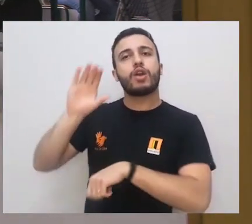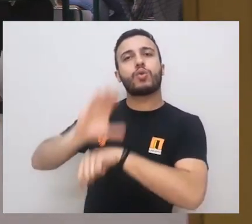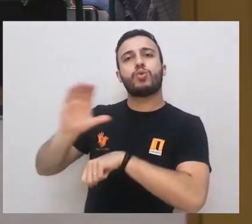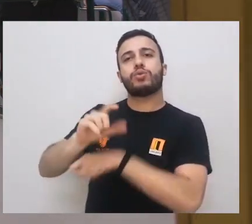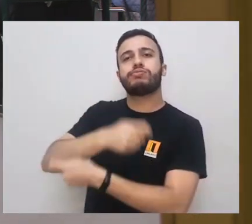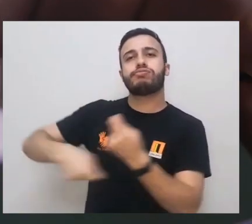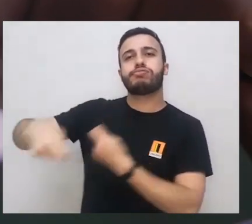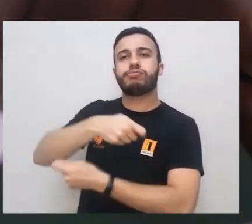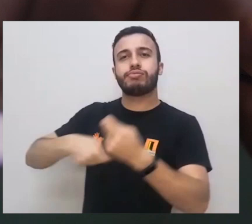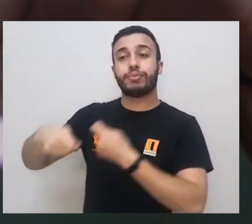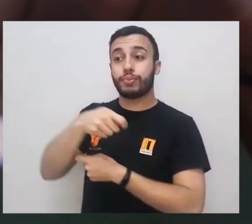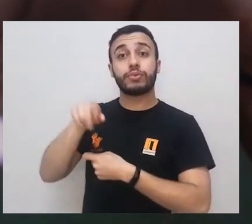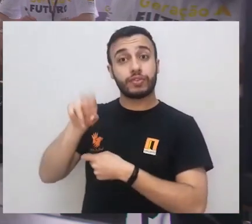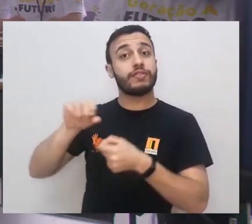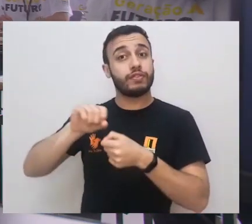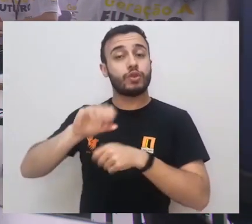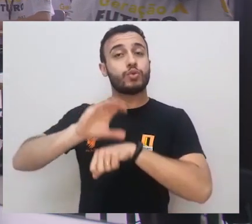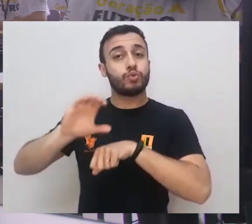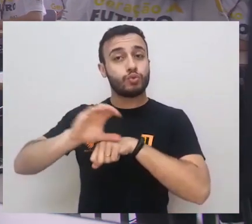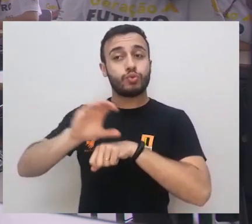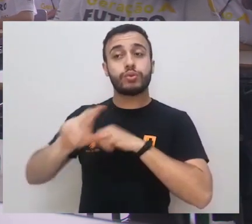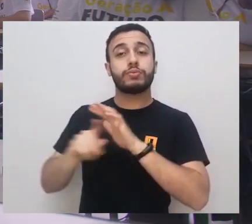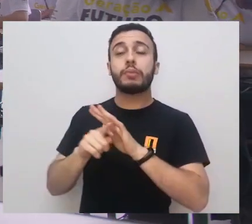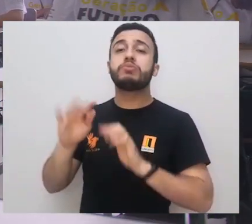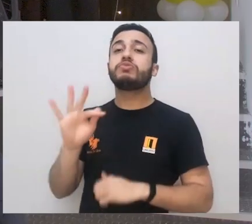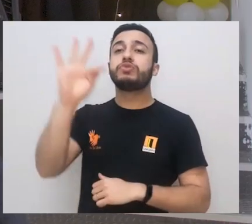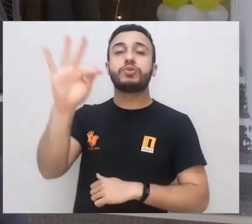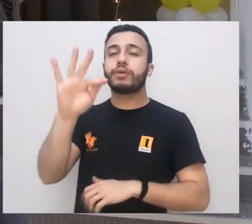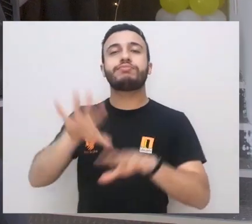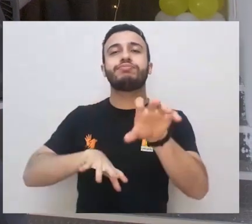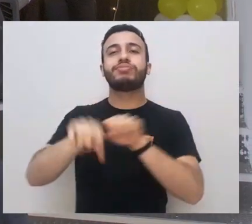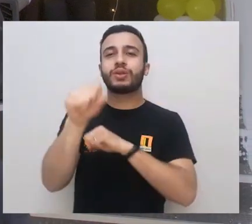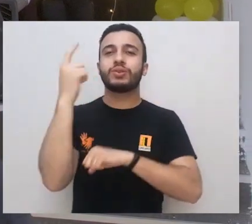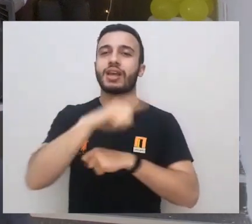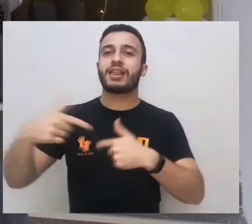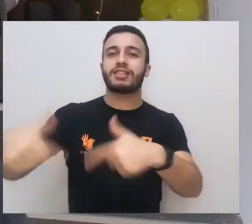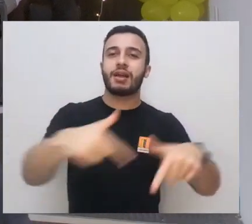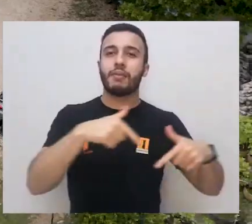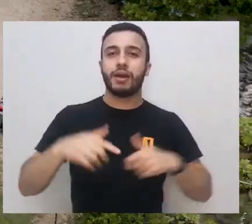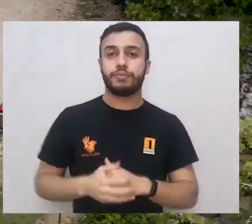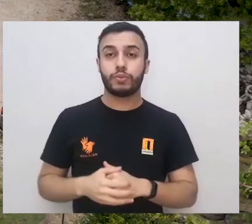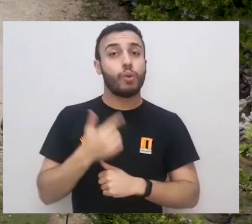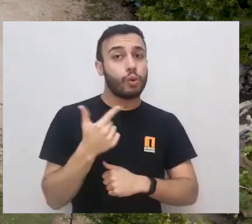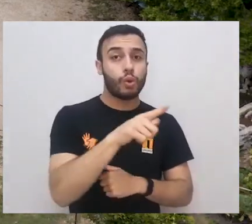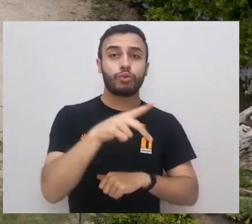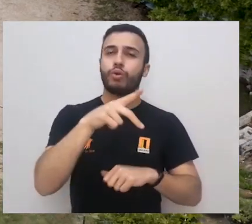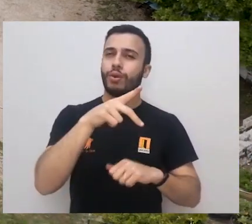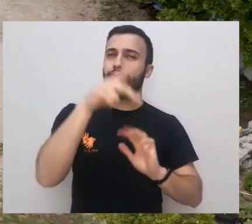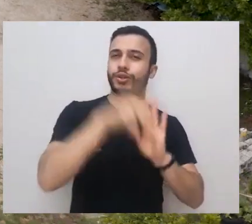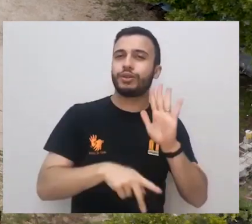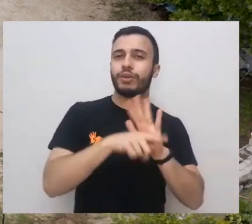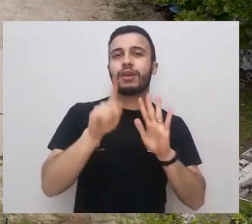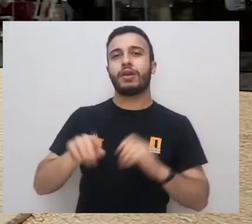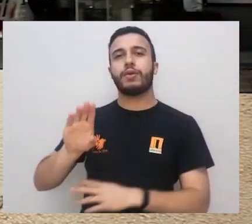40 jovens realizam o curso profissionalizante em administração e saem de lá mais preparados para o mercado de trabalho. Outro projeto é a